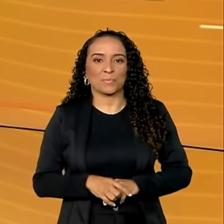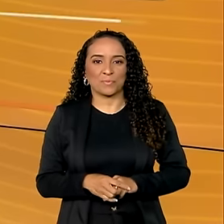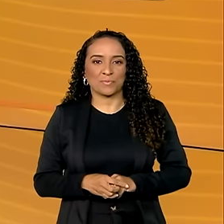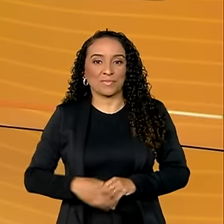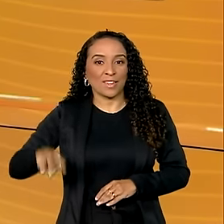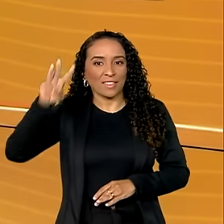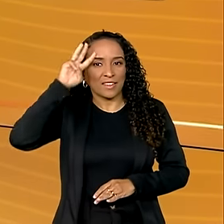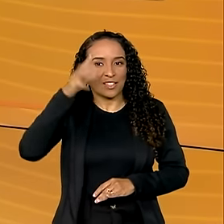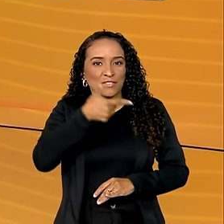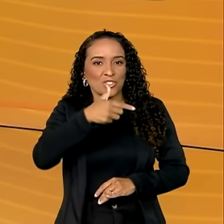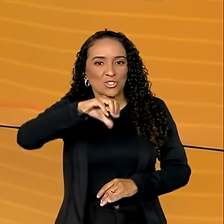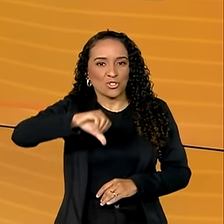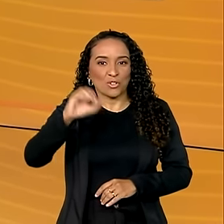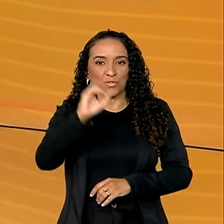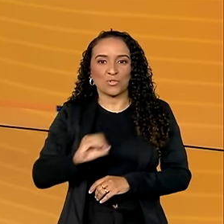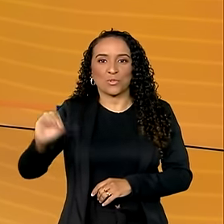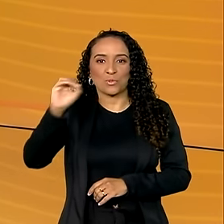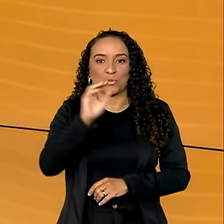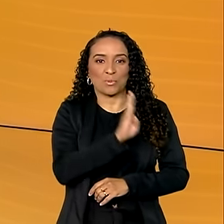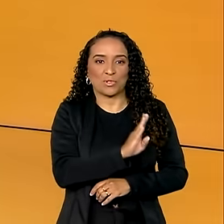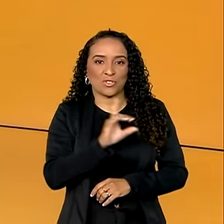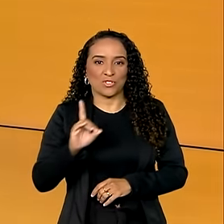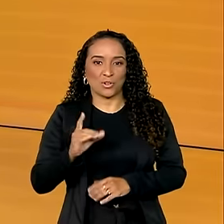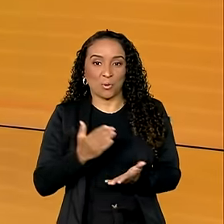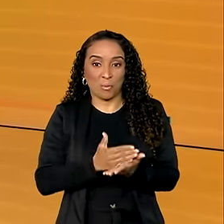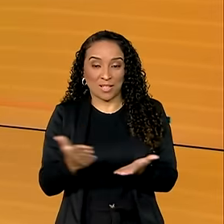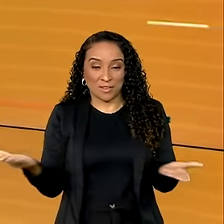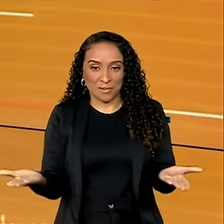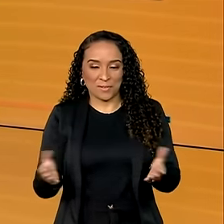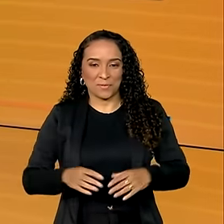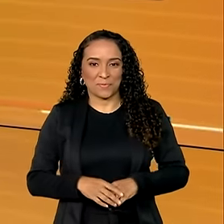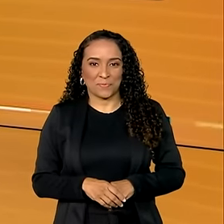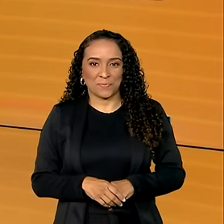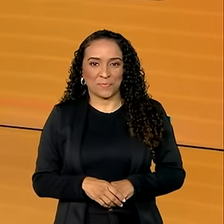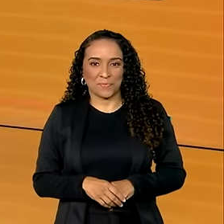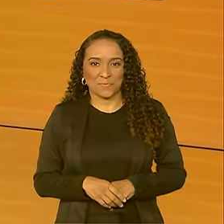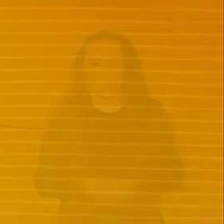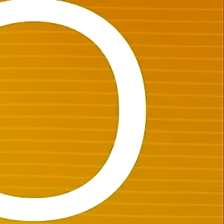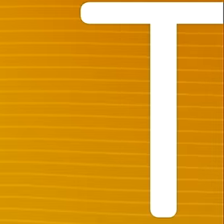Terça-feira, 29 de outubro, o Brasil em Dia começa agora.